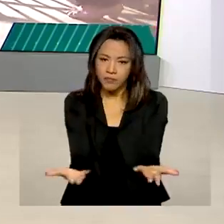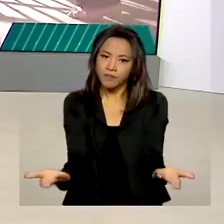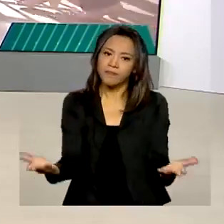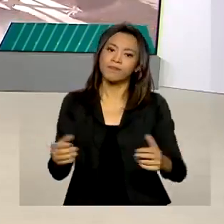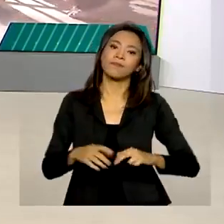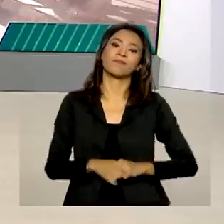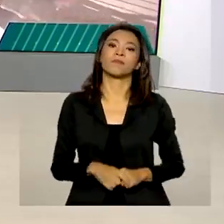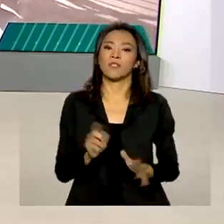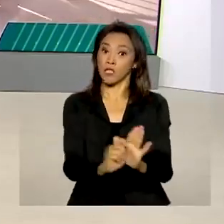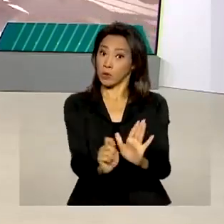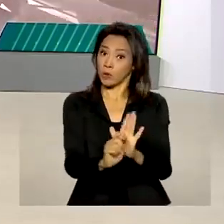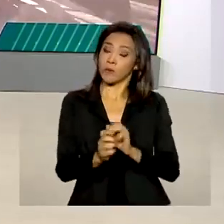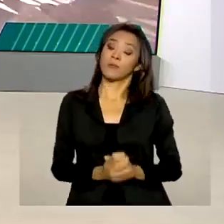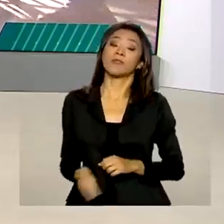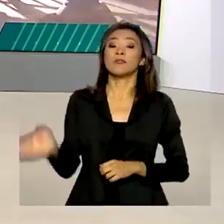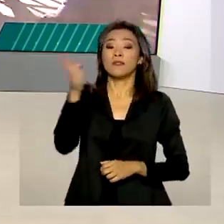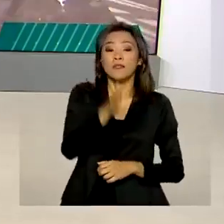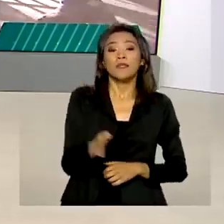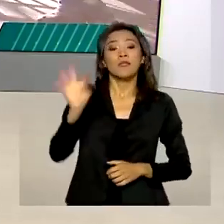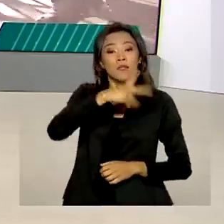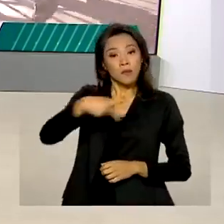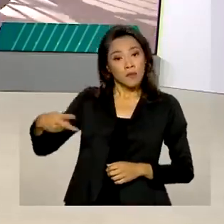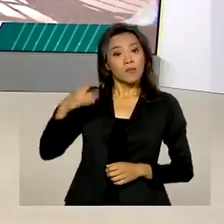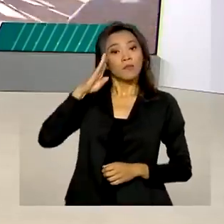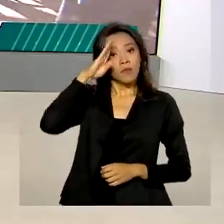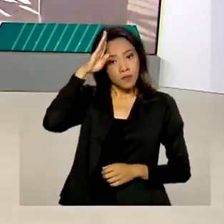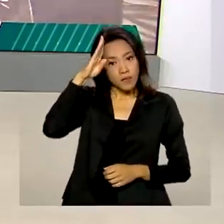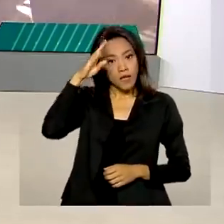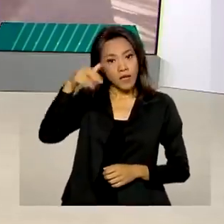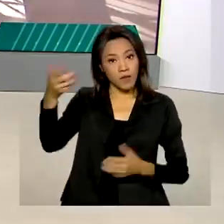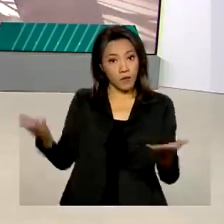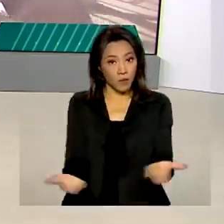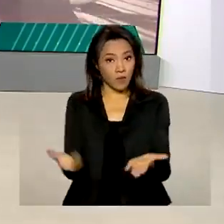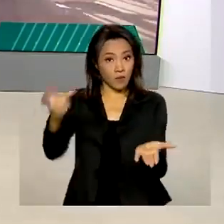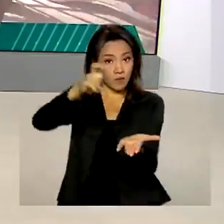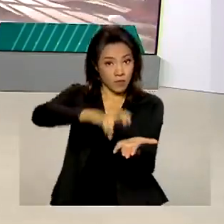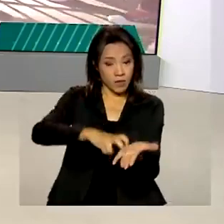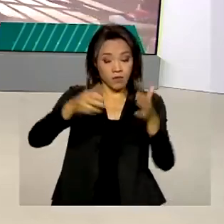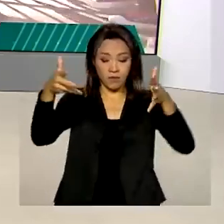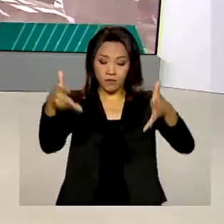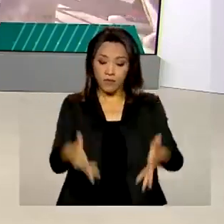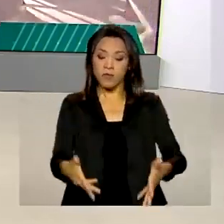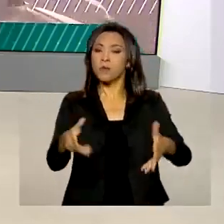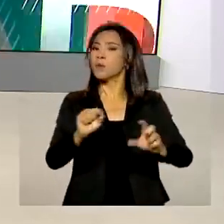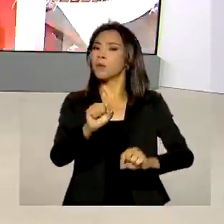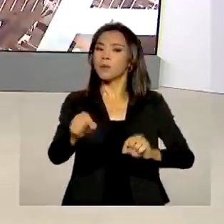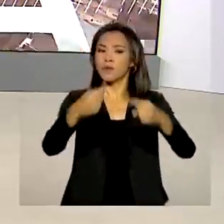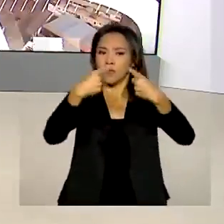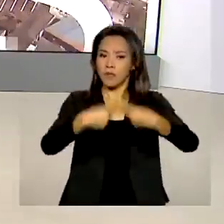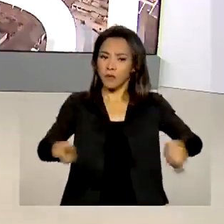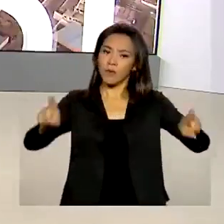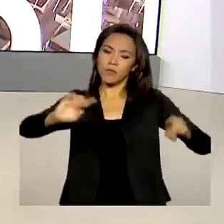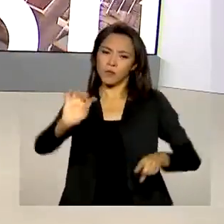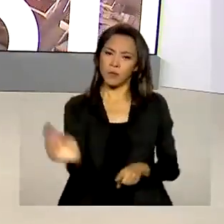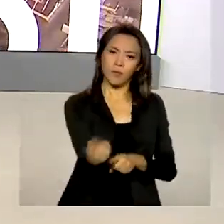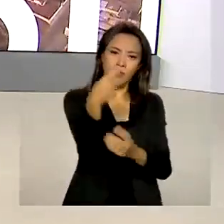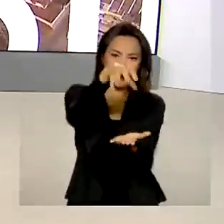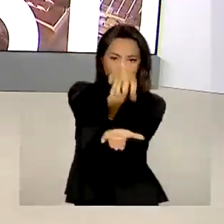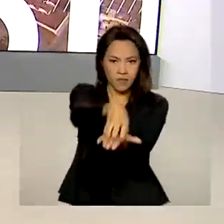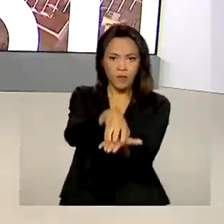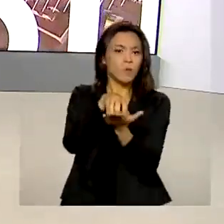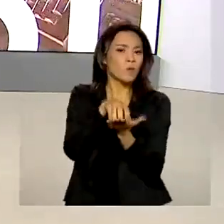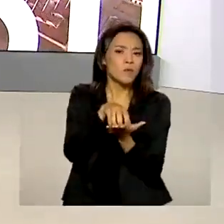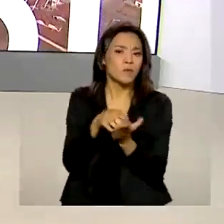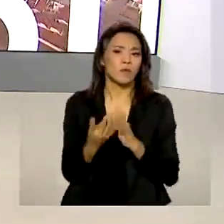E o presidente Jair Bolsonaro, agora pela manhã, ele participa da cerimônia de inauguração do primeiro Centro de Excelência em